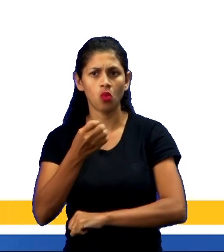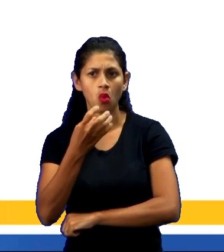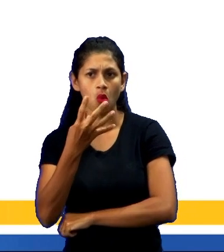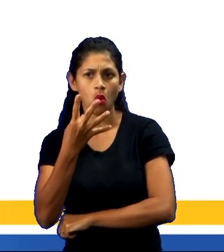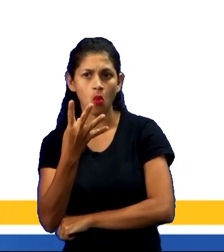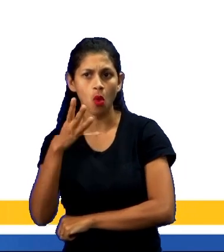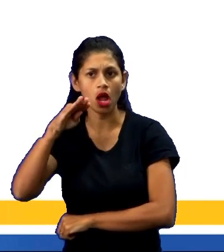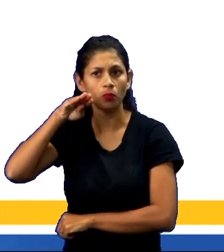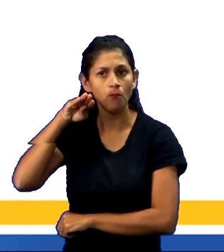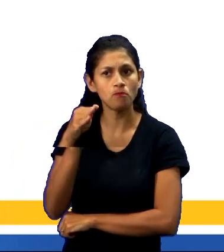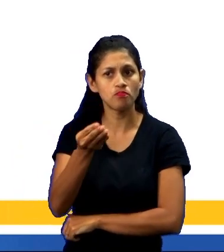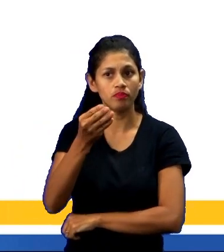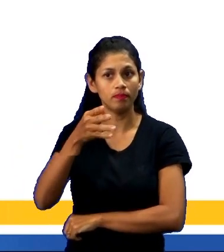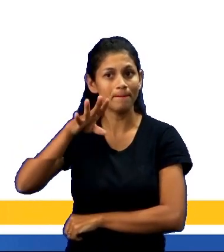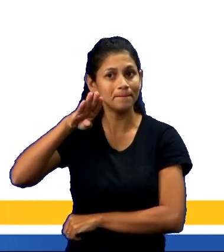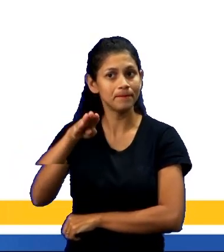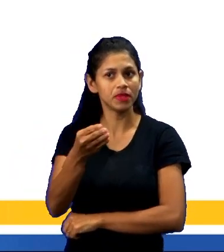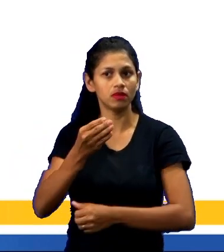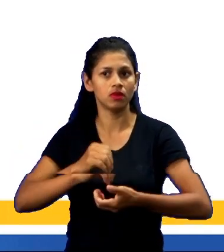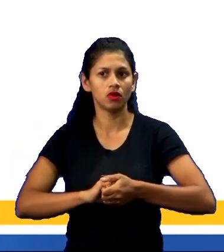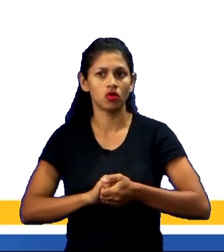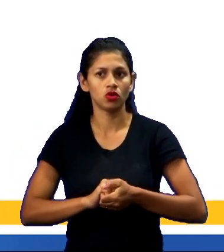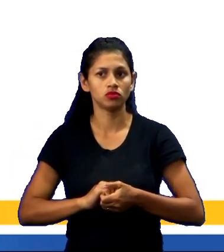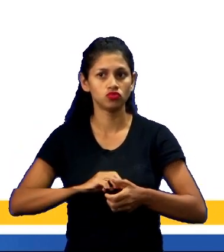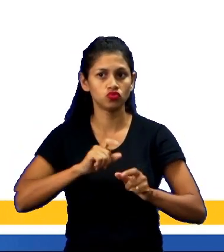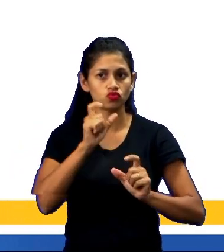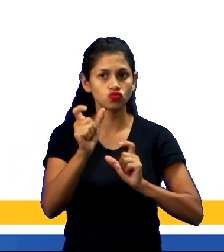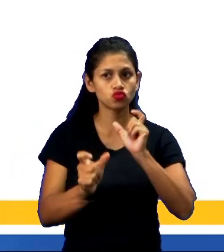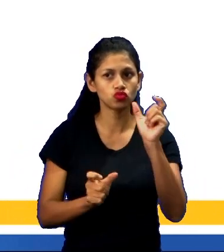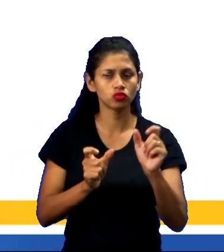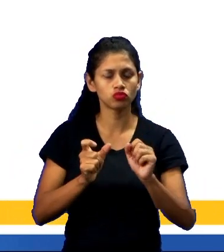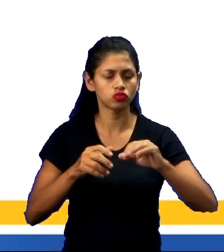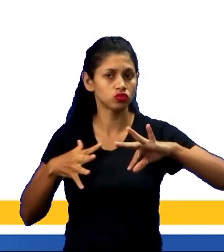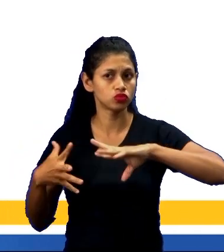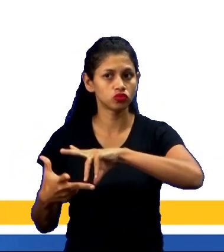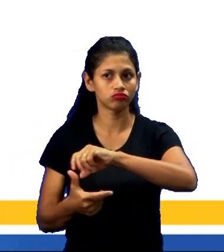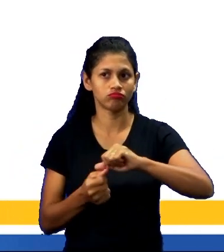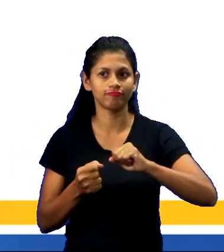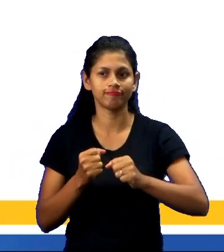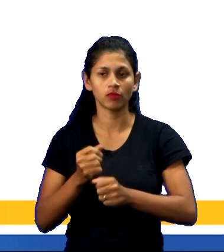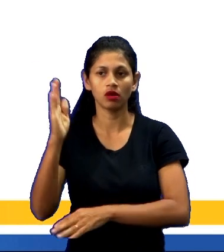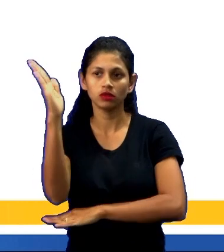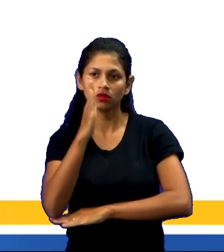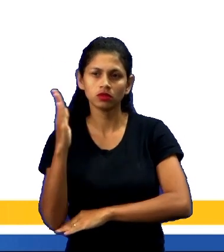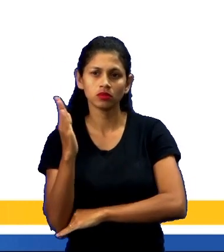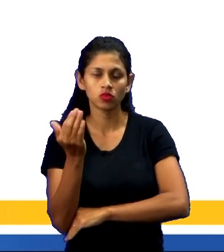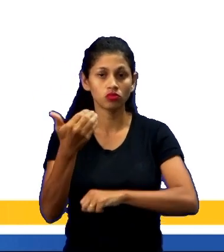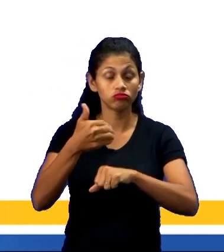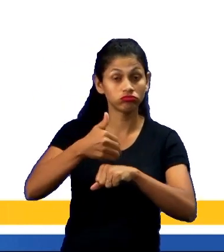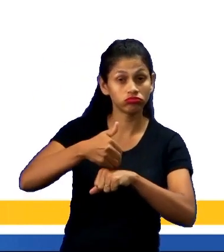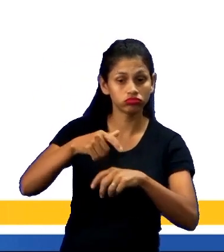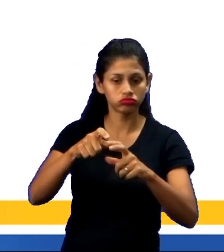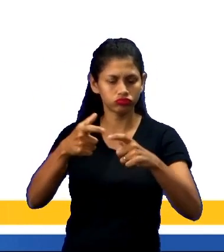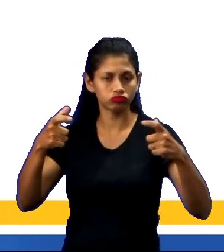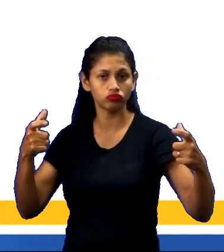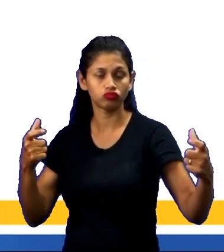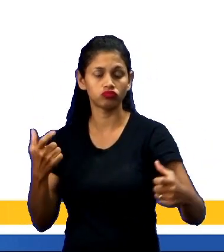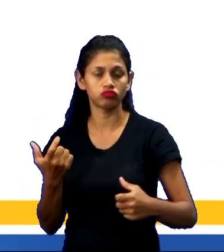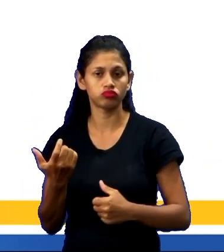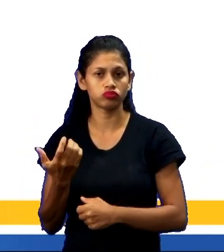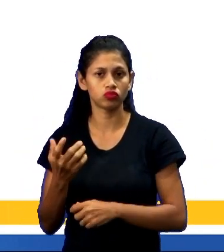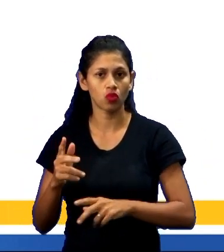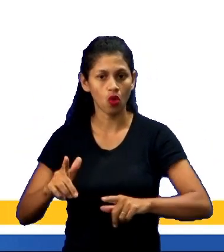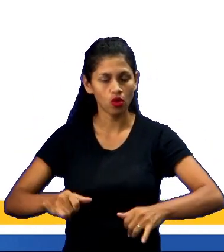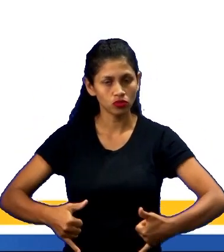mundo, temos o futebol, que é o jogo praticamente em todo o país e no Brasil é um dos maiores orgulhos nacionais. Além